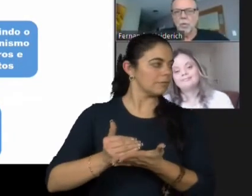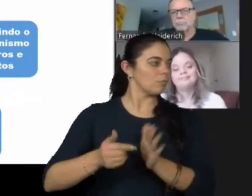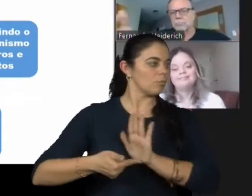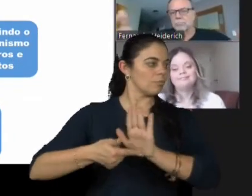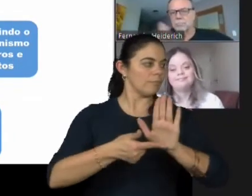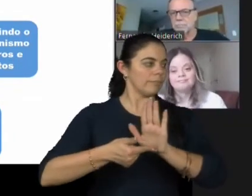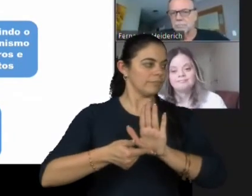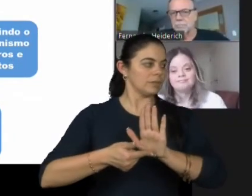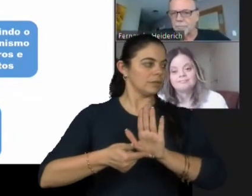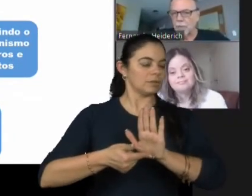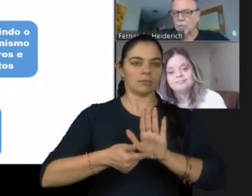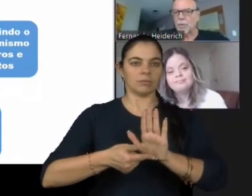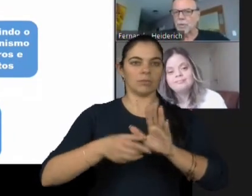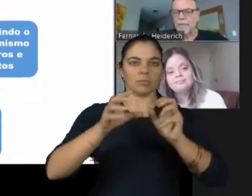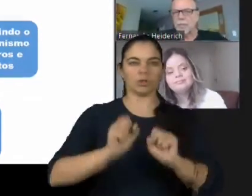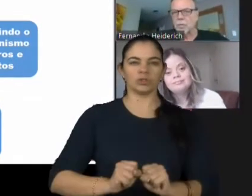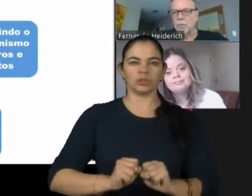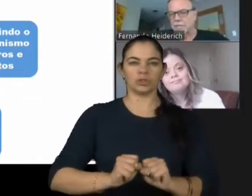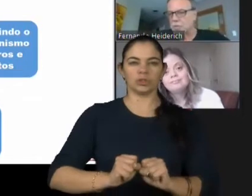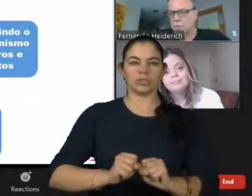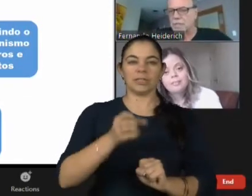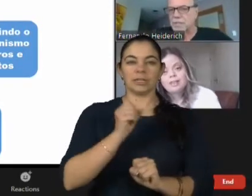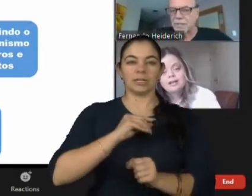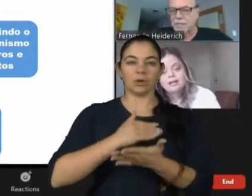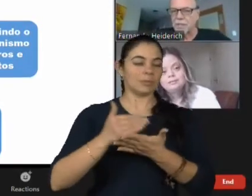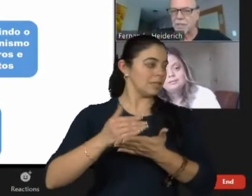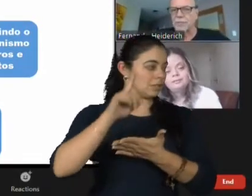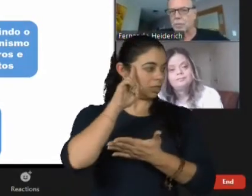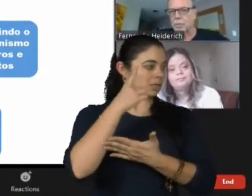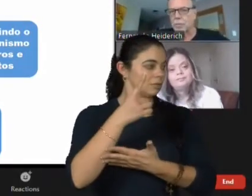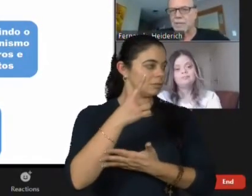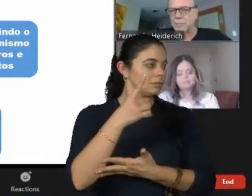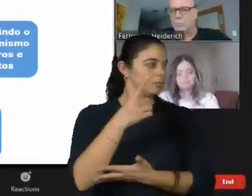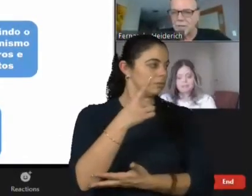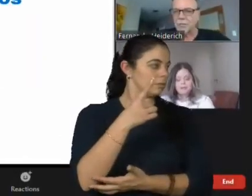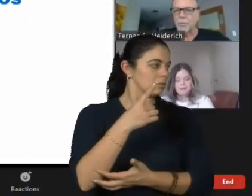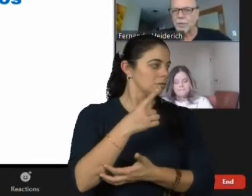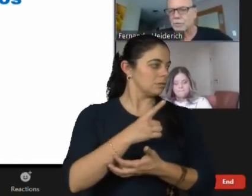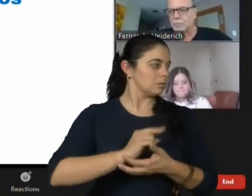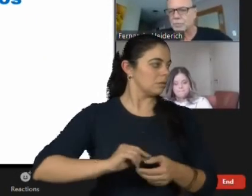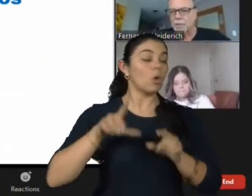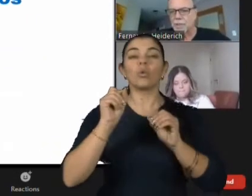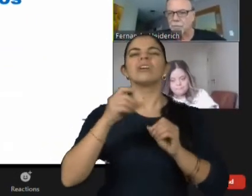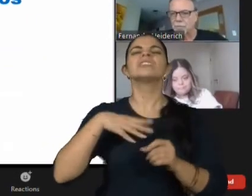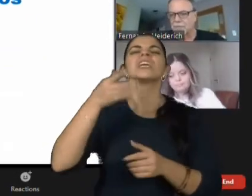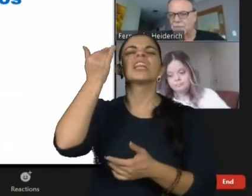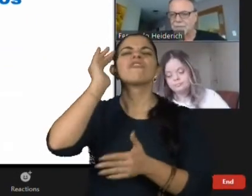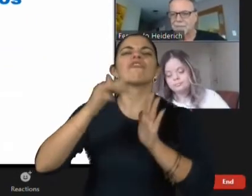Vamos... Você pode nos contar então dessas suas iniciativas? Vamos começar por Menina dos Meus Olhos? O que é isso?